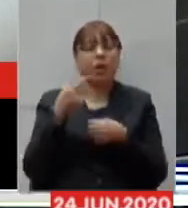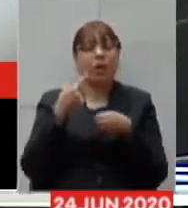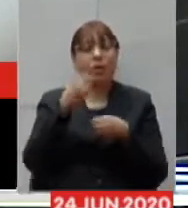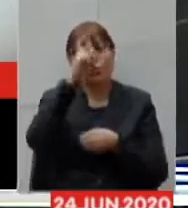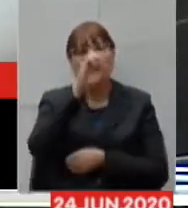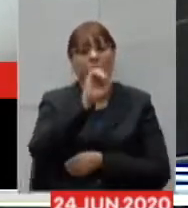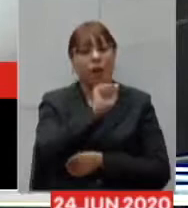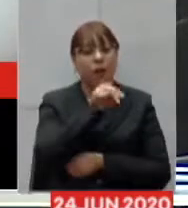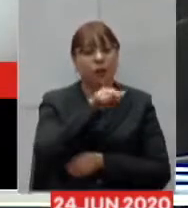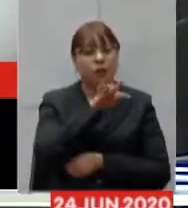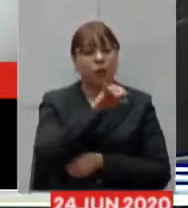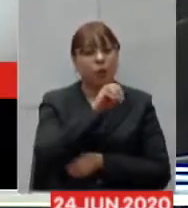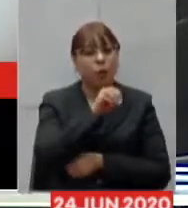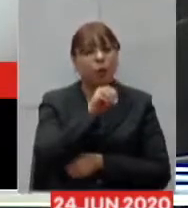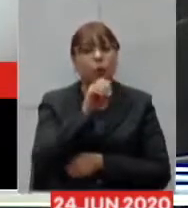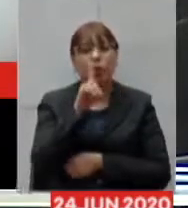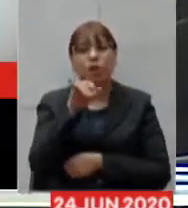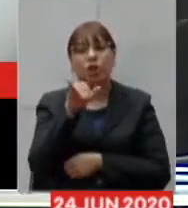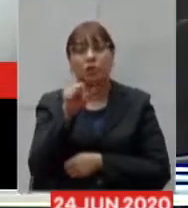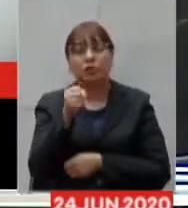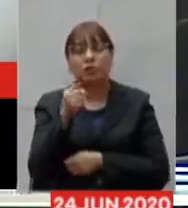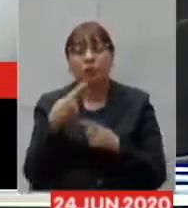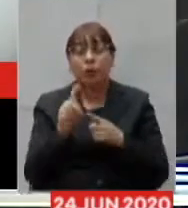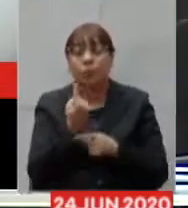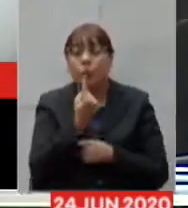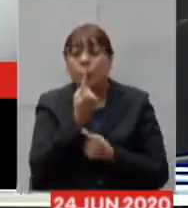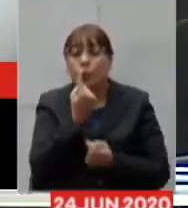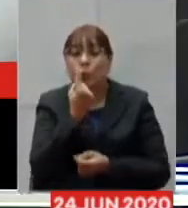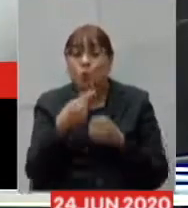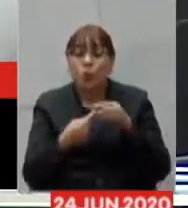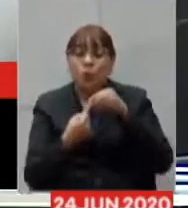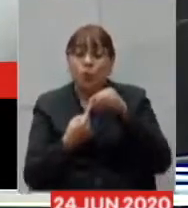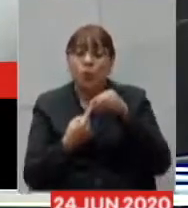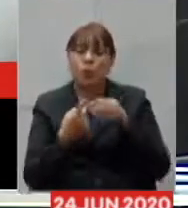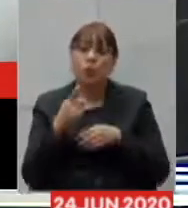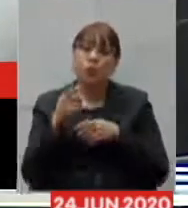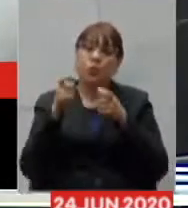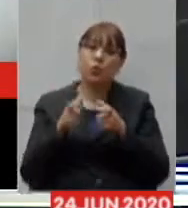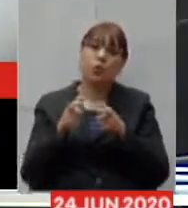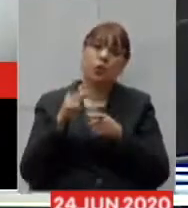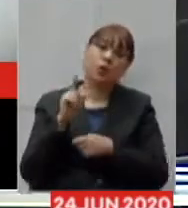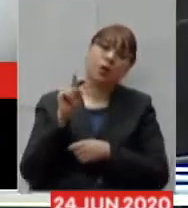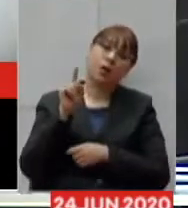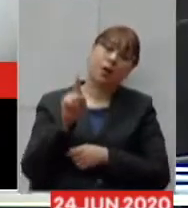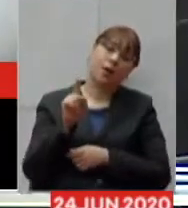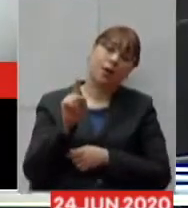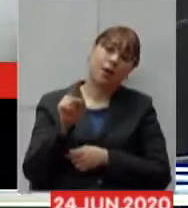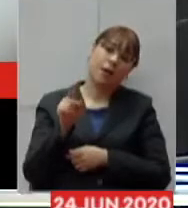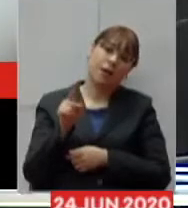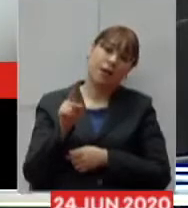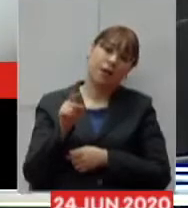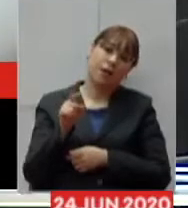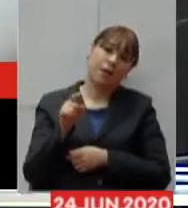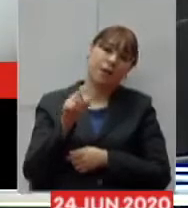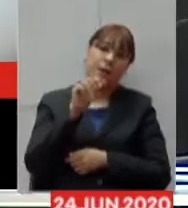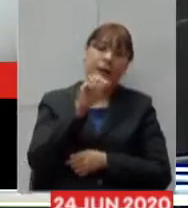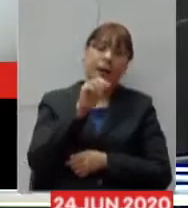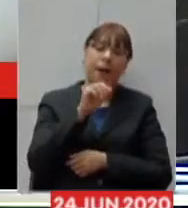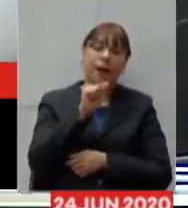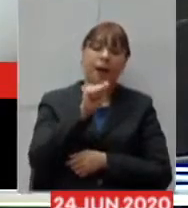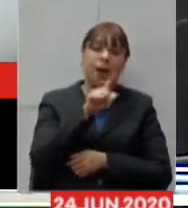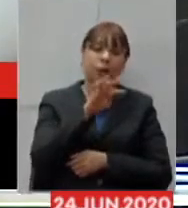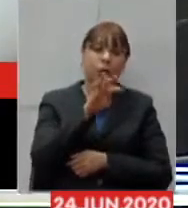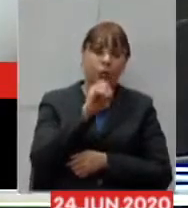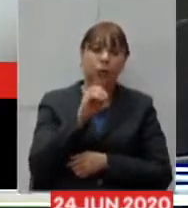tendo em vista que é o único hospital público da FEMIG na macro região do Alto Paranaí Paranaíba e